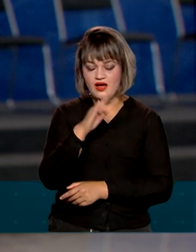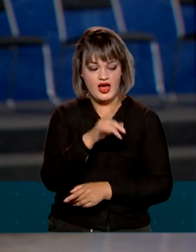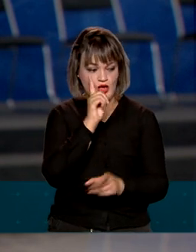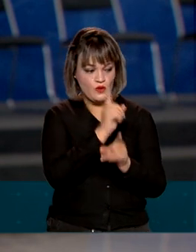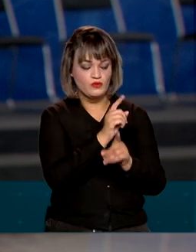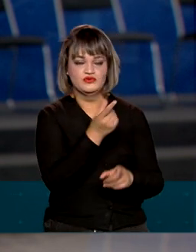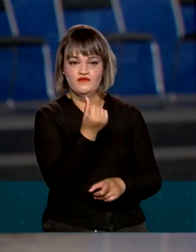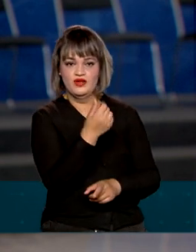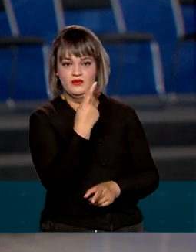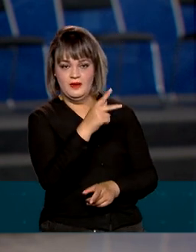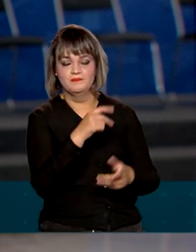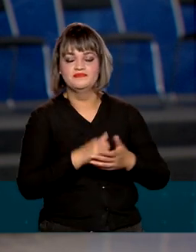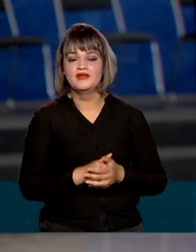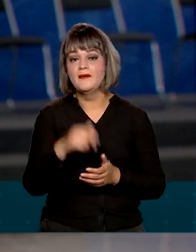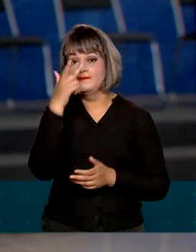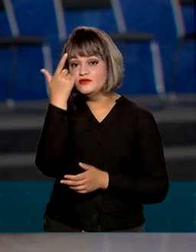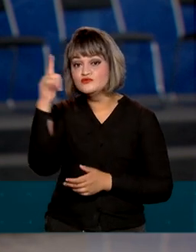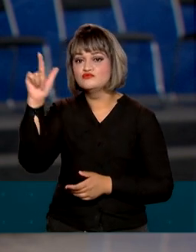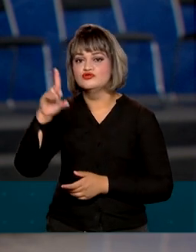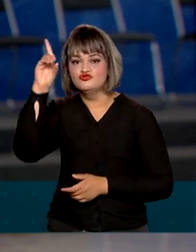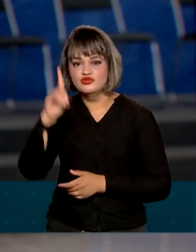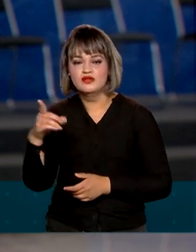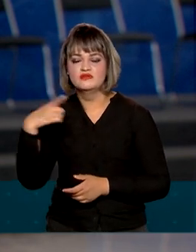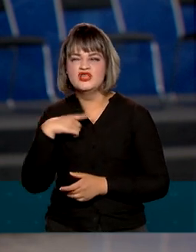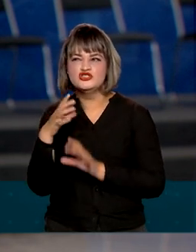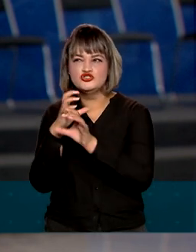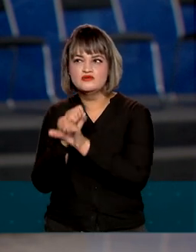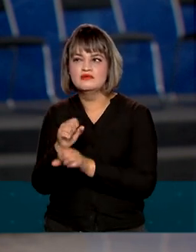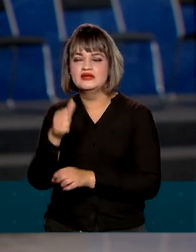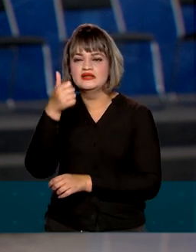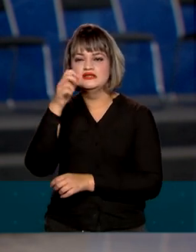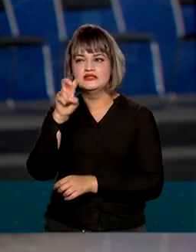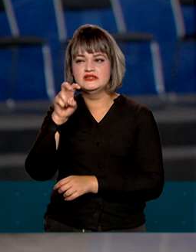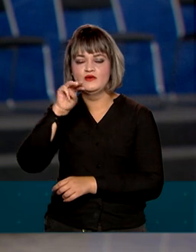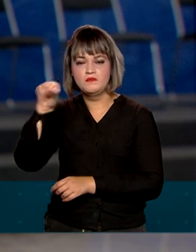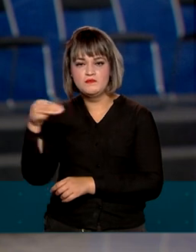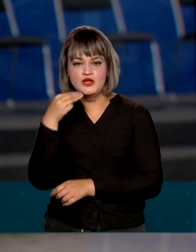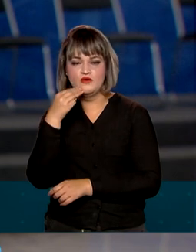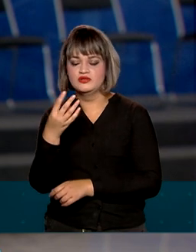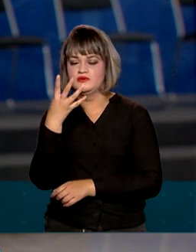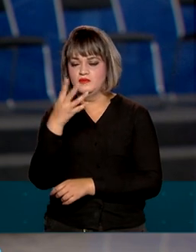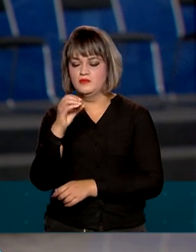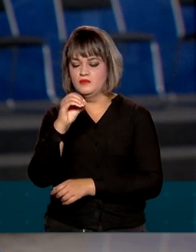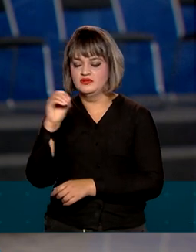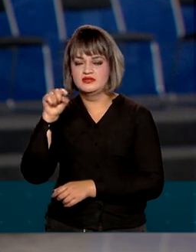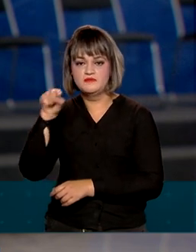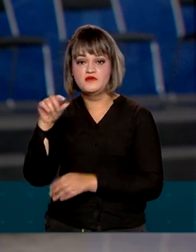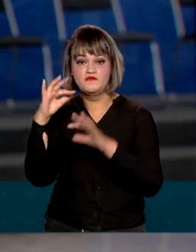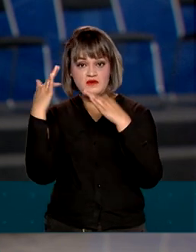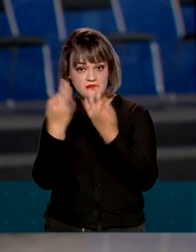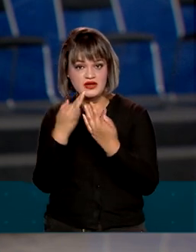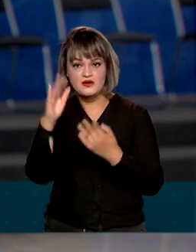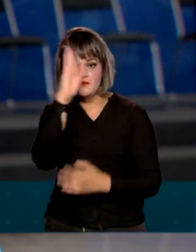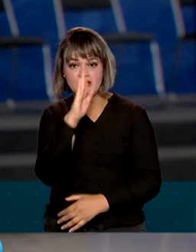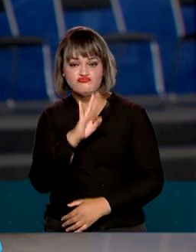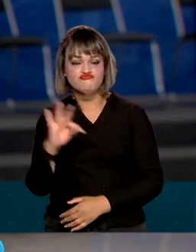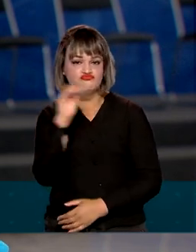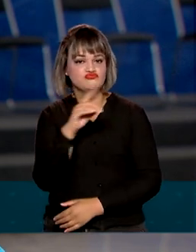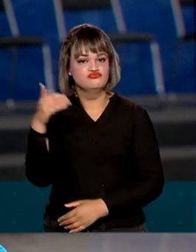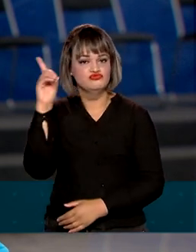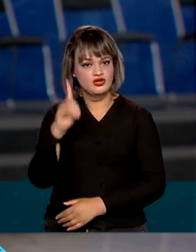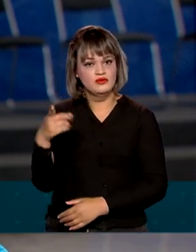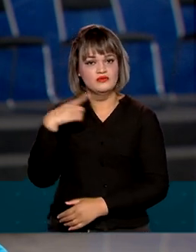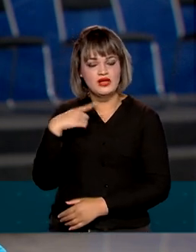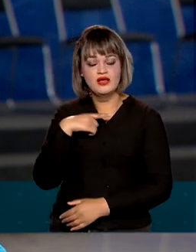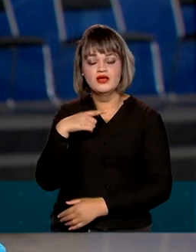famílias, Luciana, que têm direito a esse auxílio, que somam mais de 5 milhões e 400 mil famílias aqui em todo o Brasil, elas